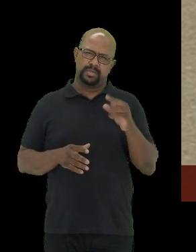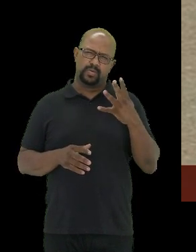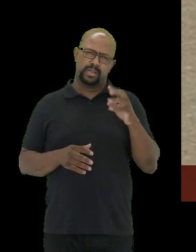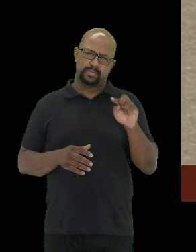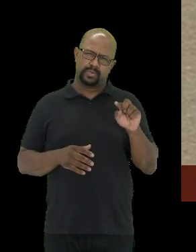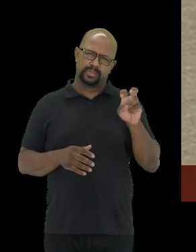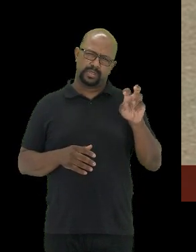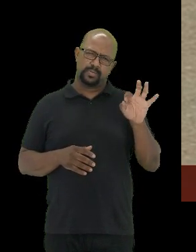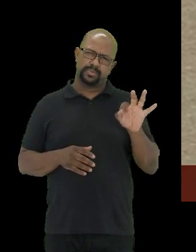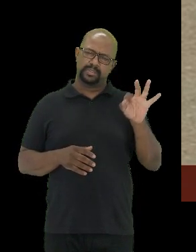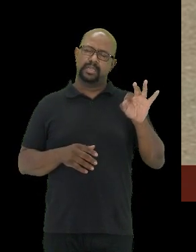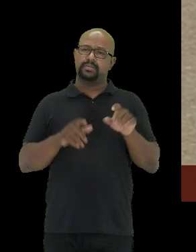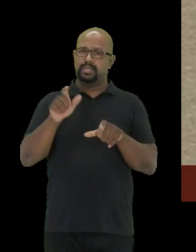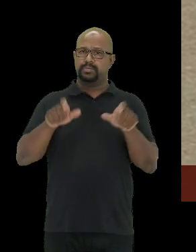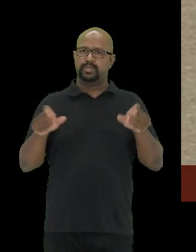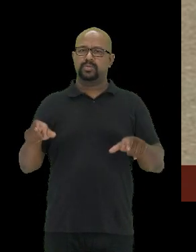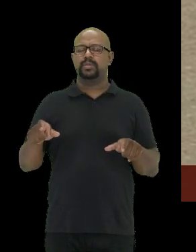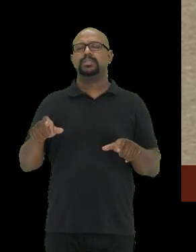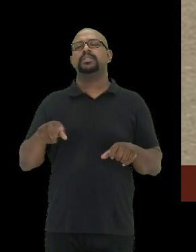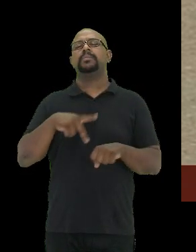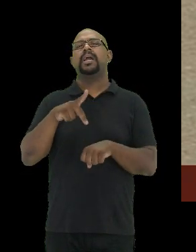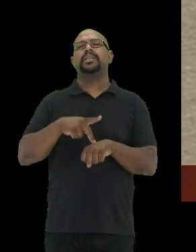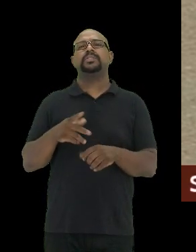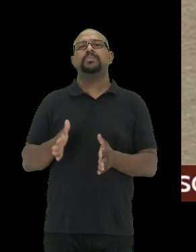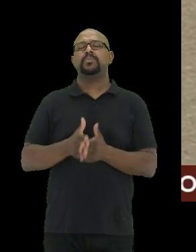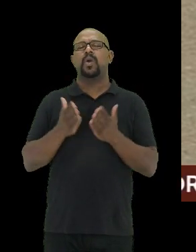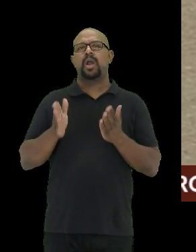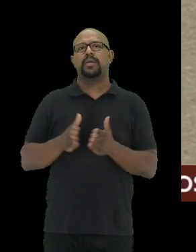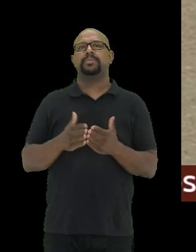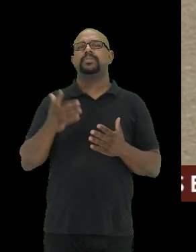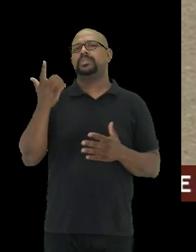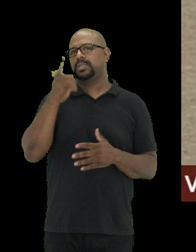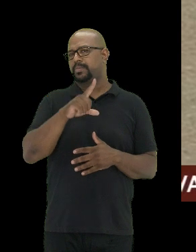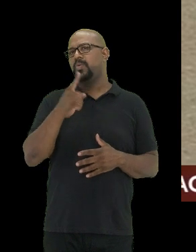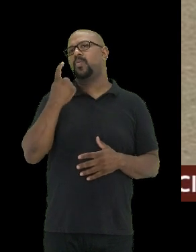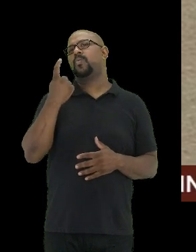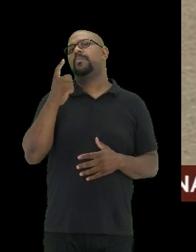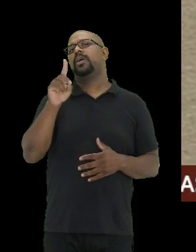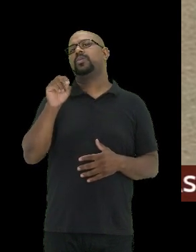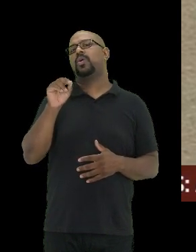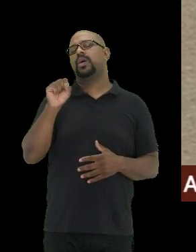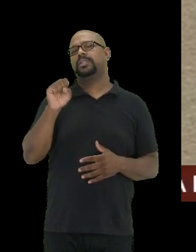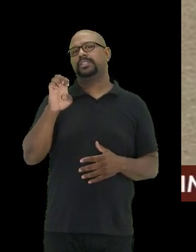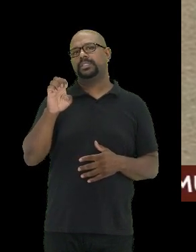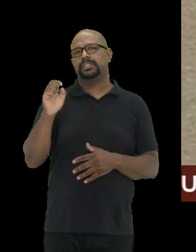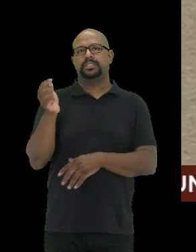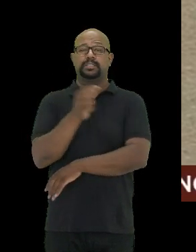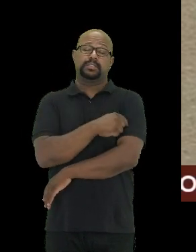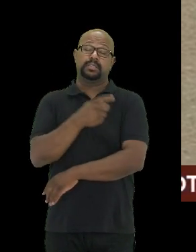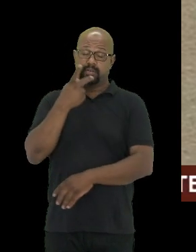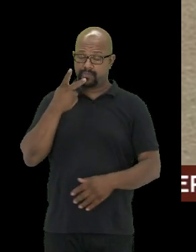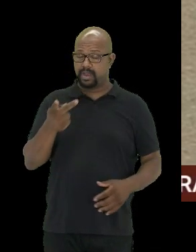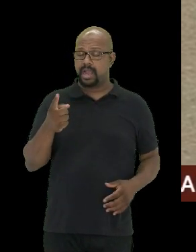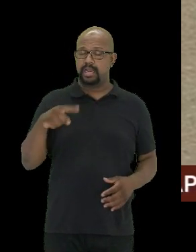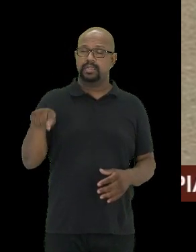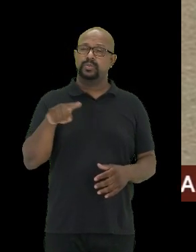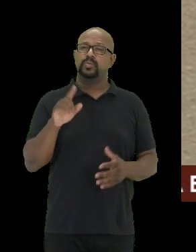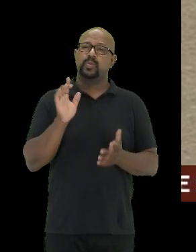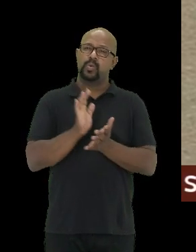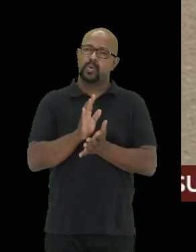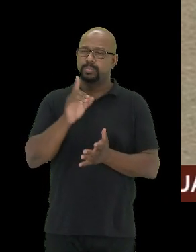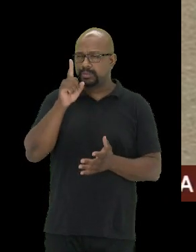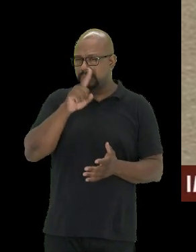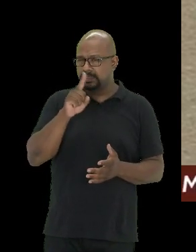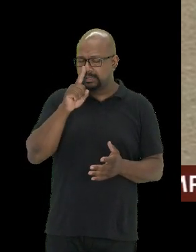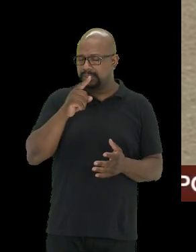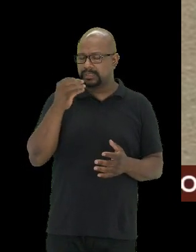% das pessoas em países de baixa renda receberam ao menos uma dose de vacina. E quando você fala de grupos vulneráveis, por exemplo,